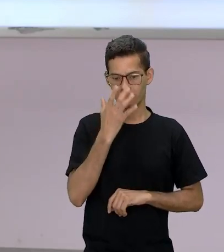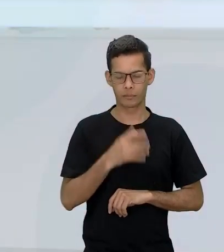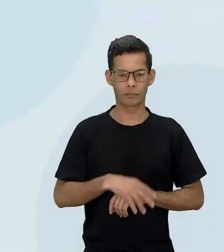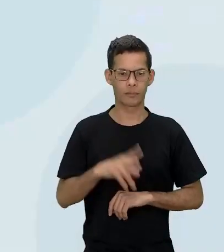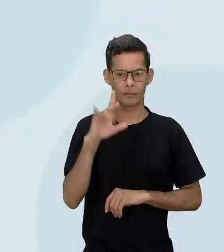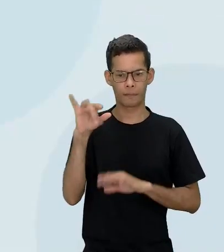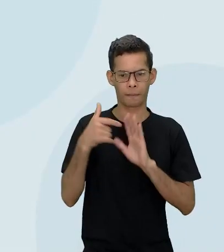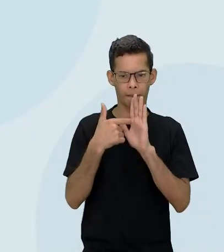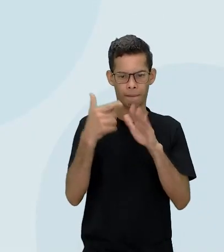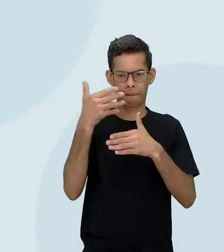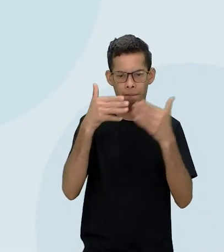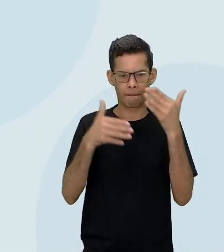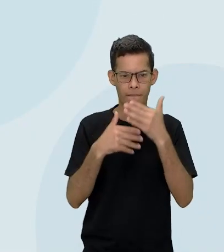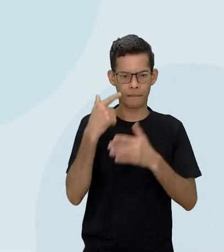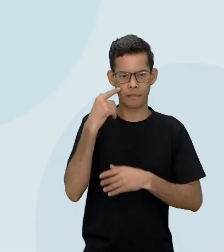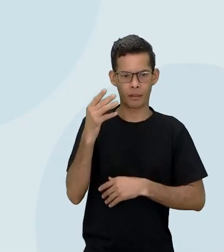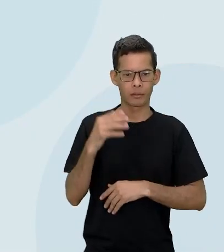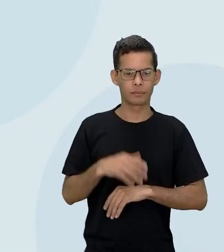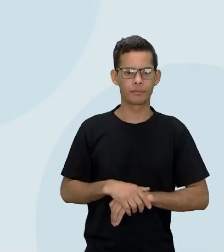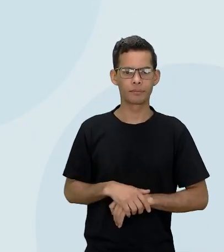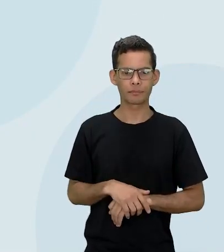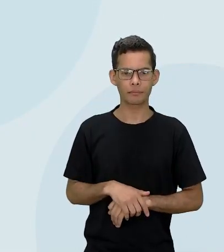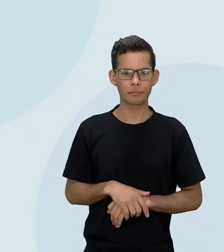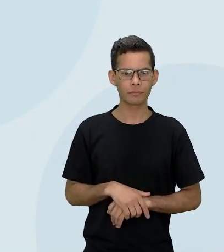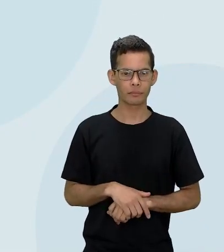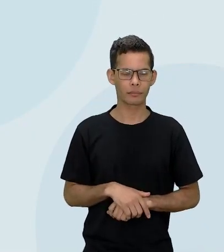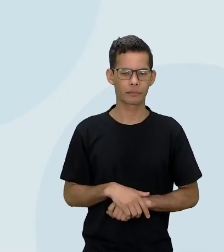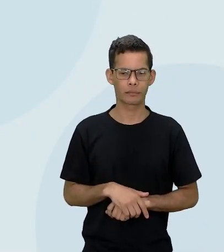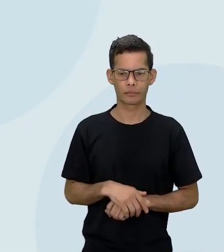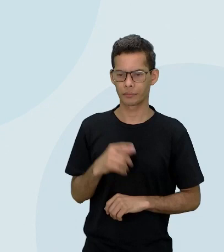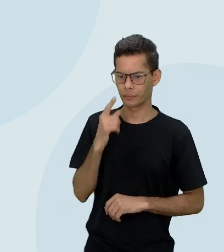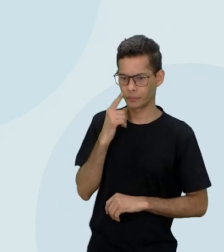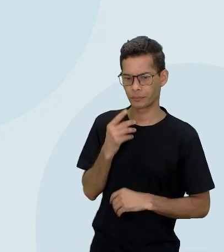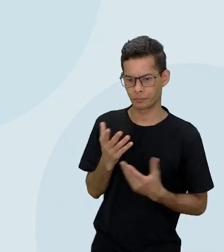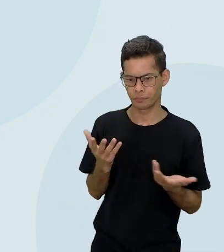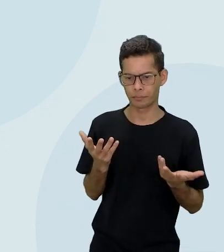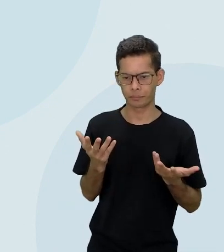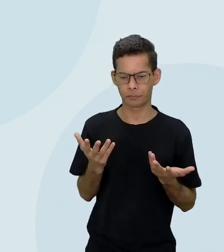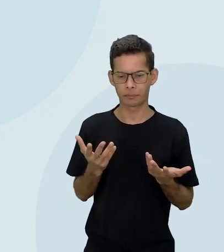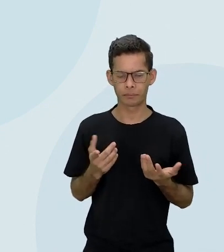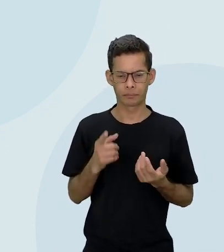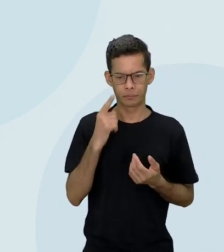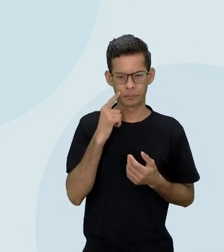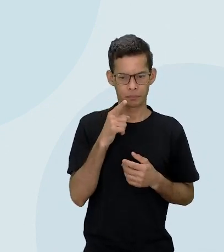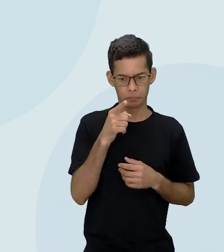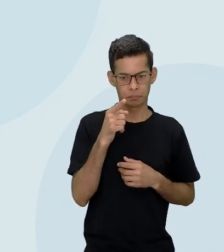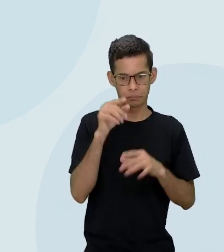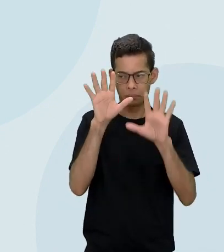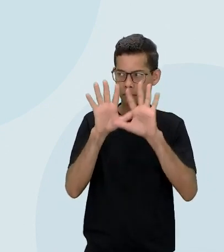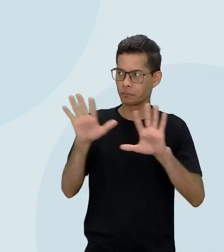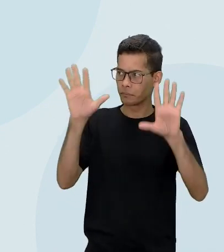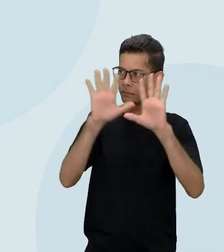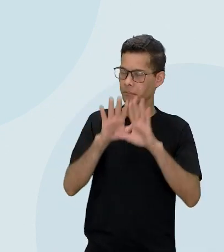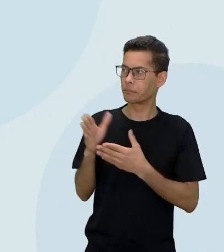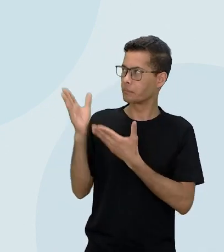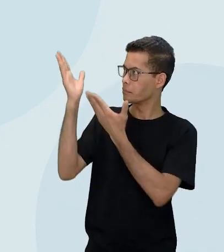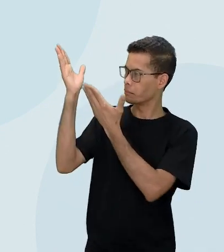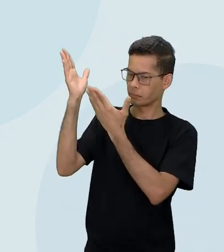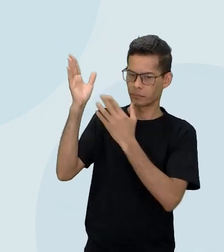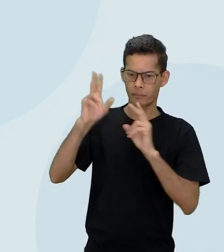o o PPT é nessa nesse QR Code